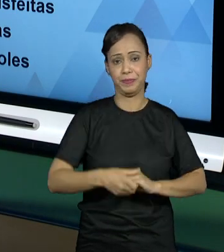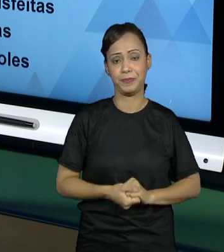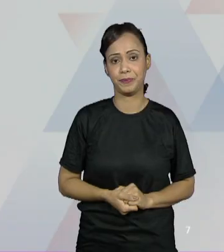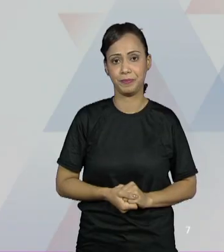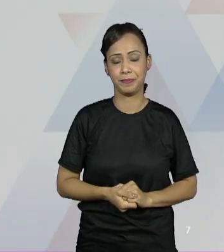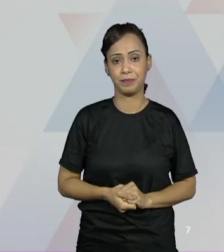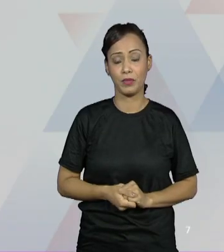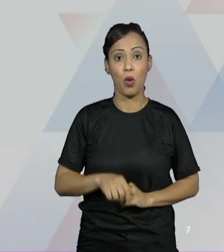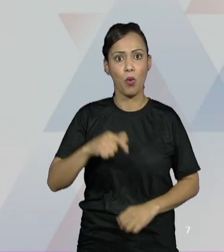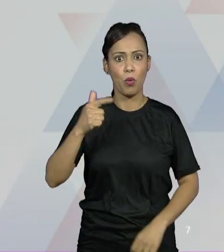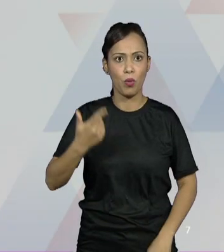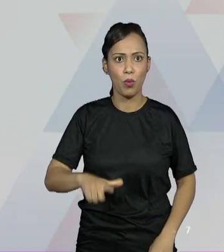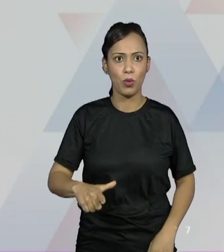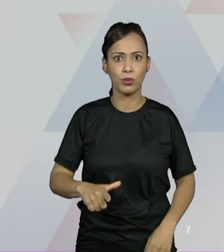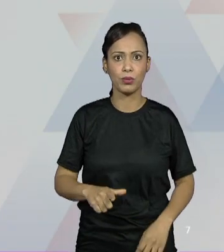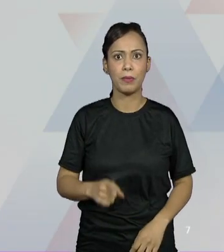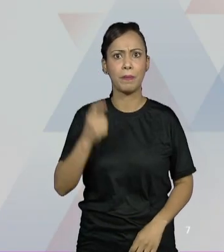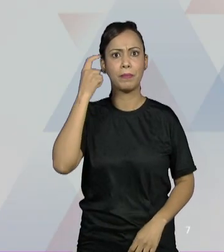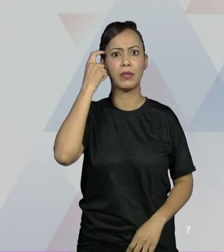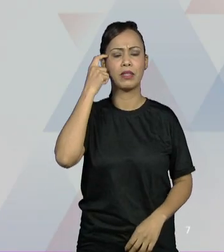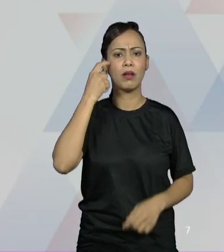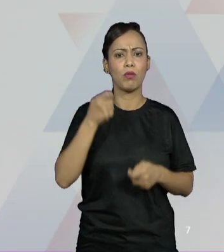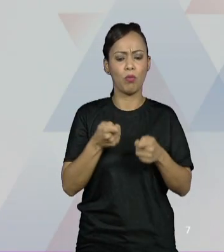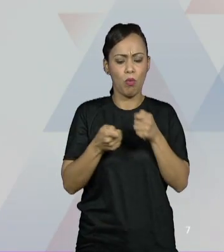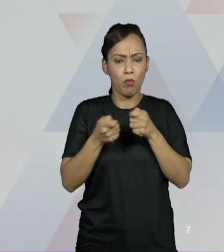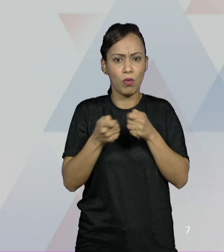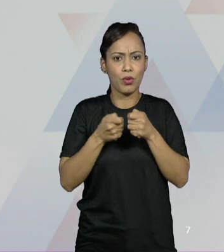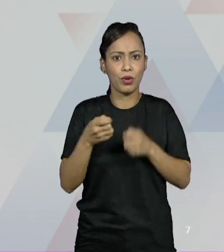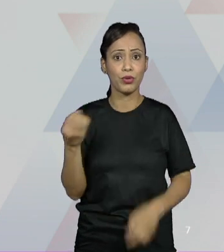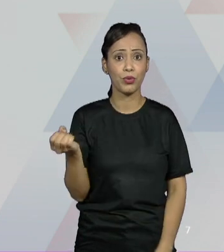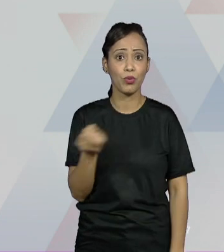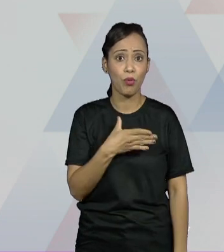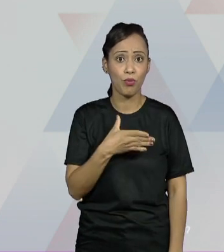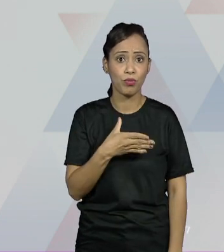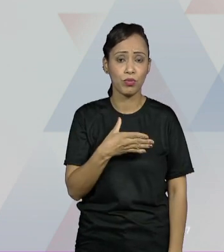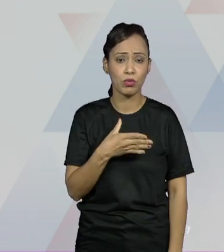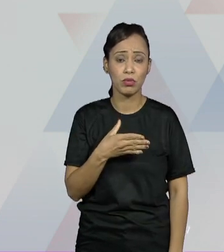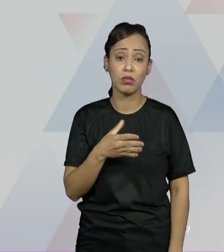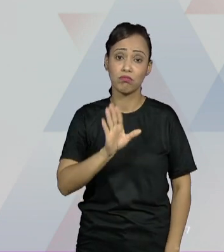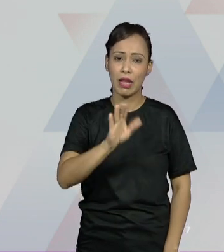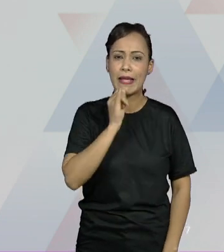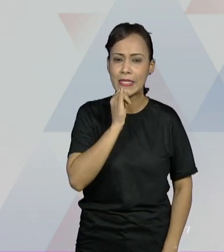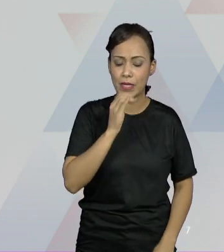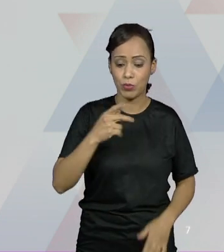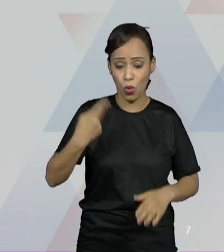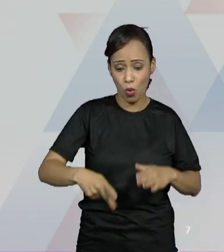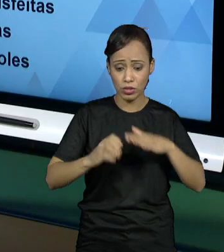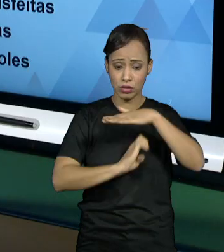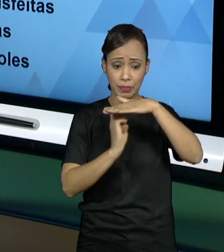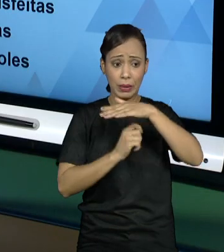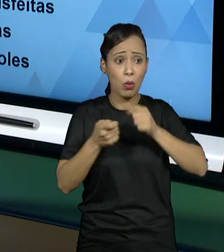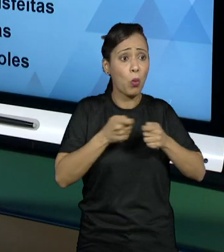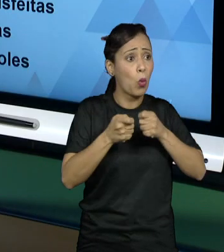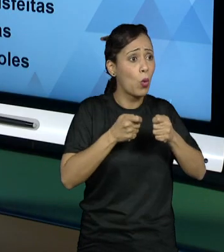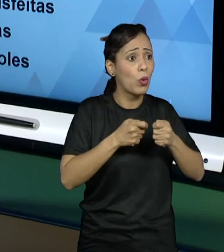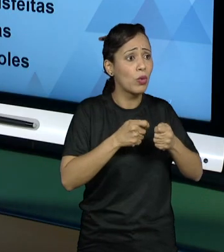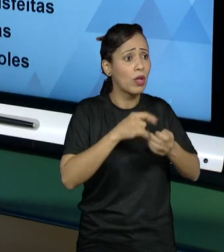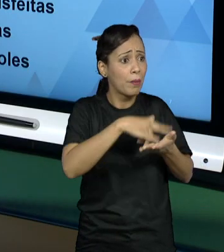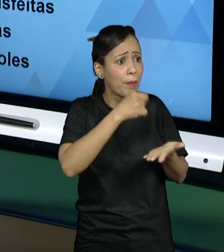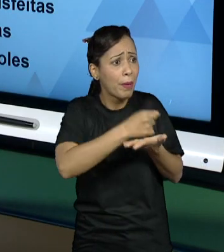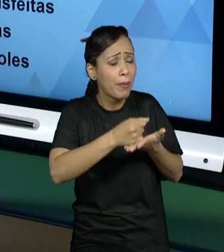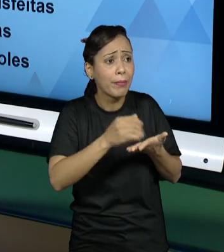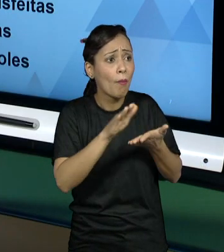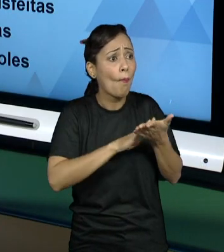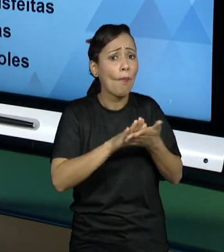questão é também estabelecer novos controles. De repente, a empresa hoje não tem controles ou aquilo, algumas